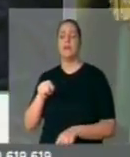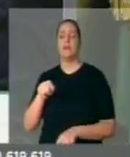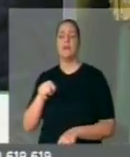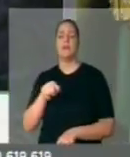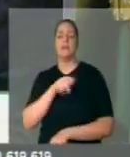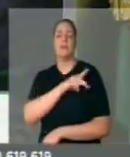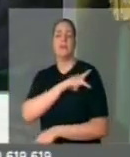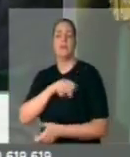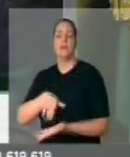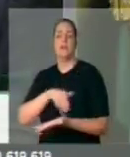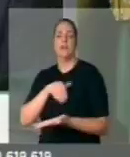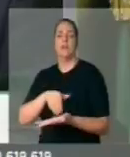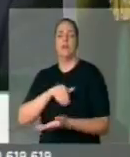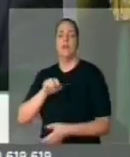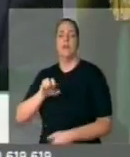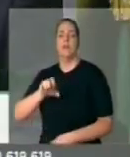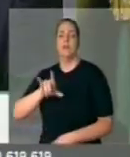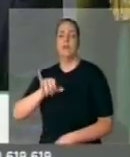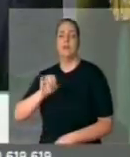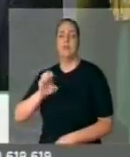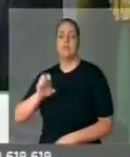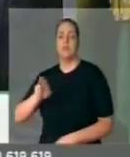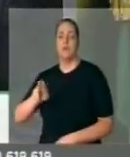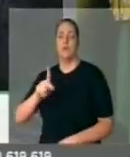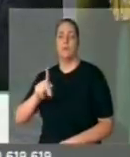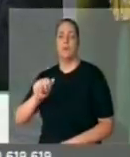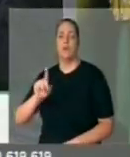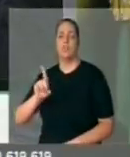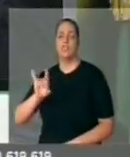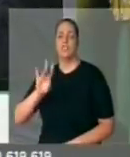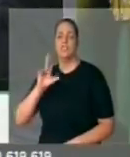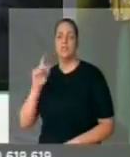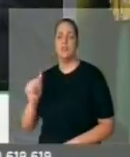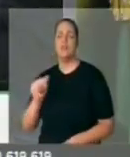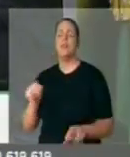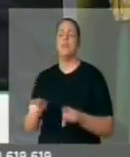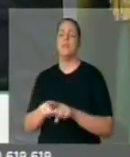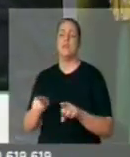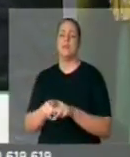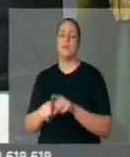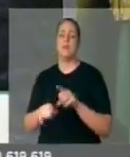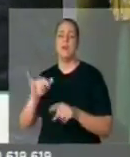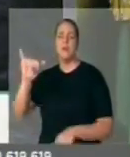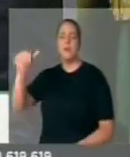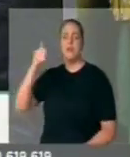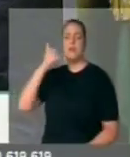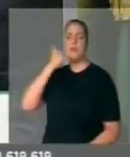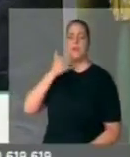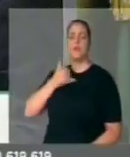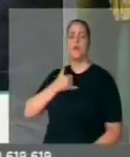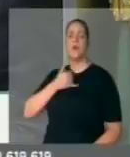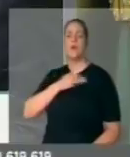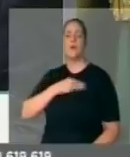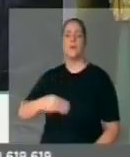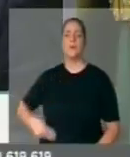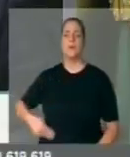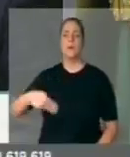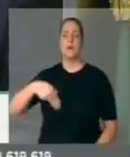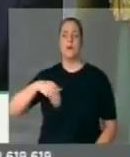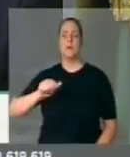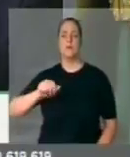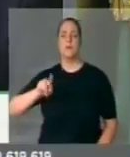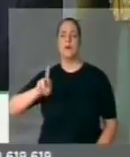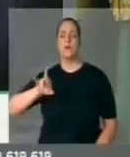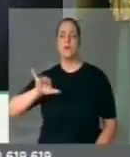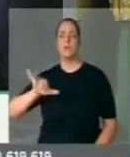general Severo, e imediatamente já ligou para mim o nosso ministro Maurício Quintela, e